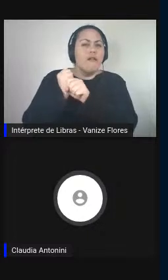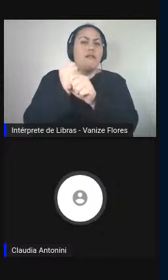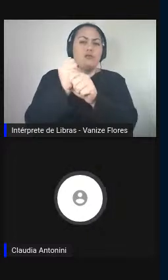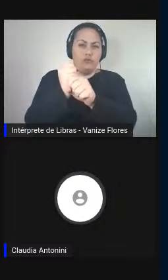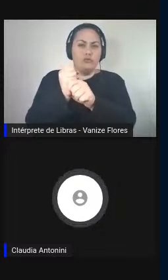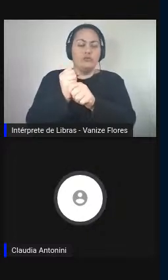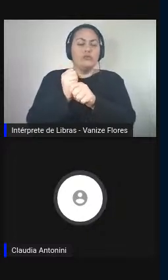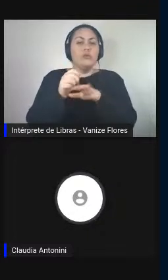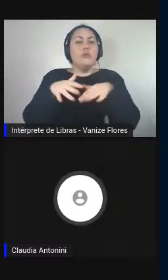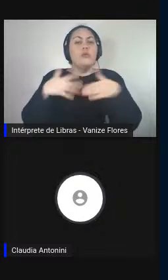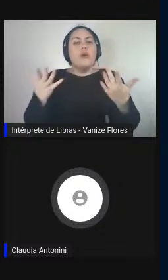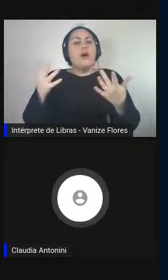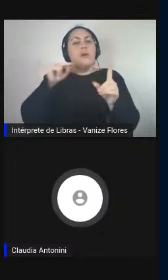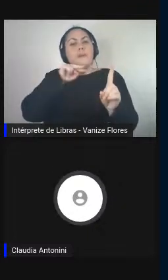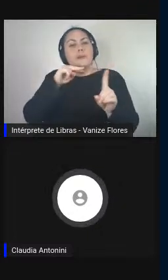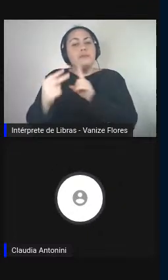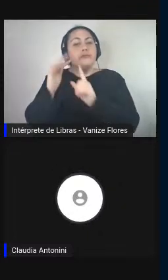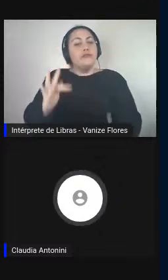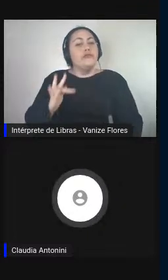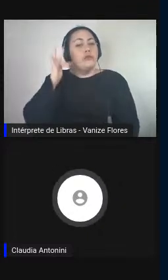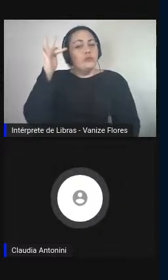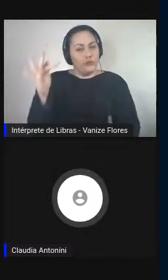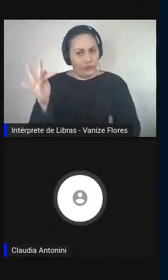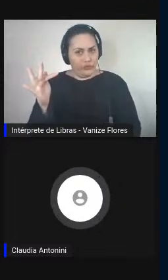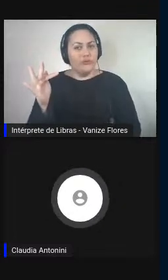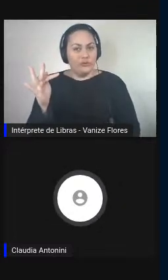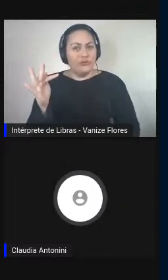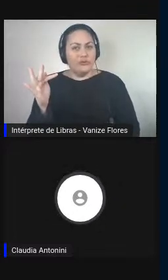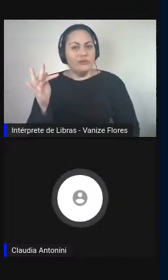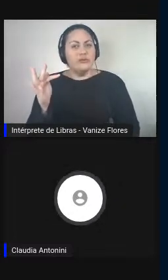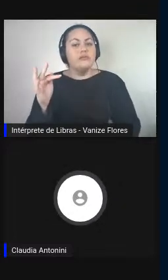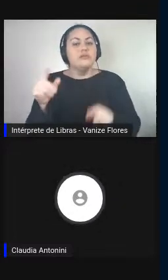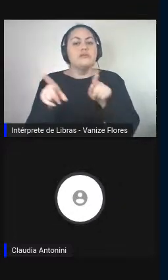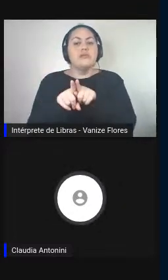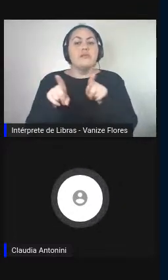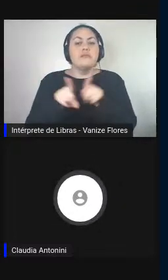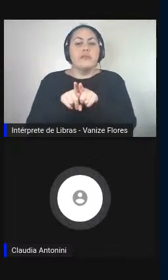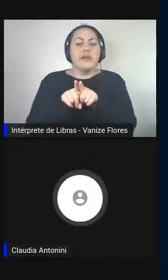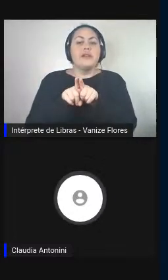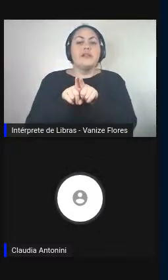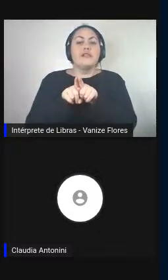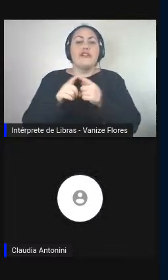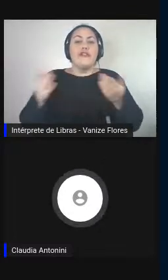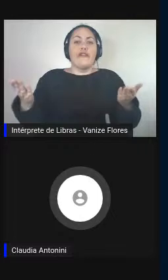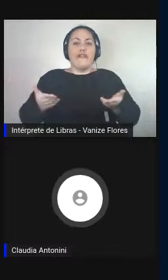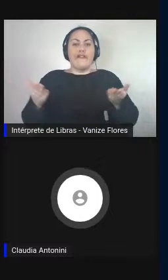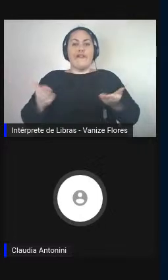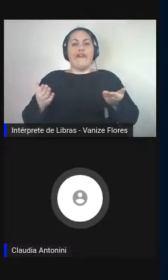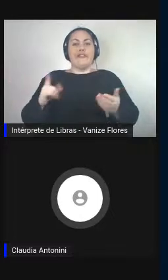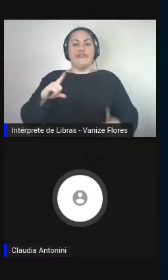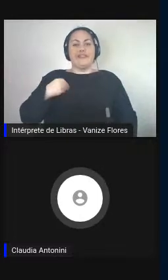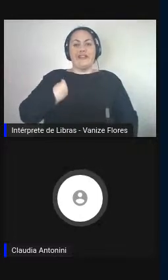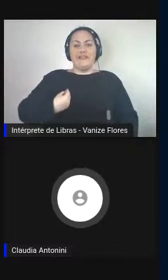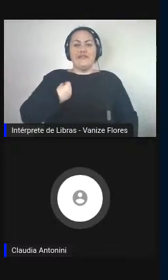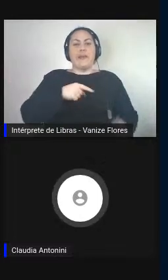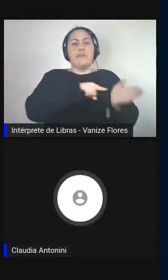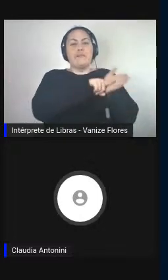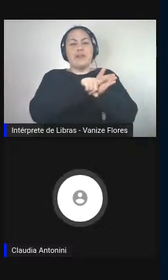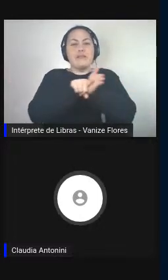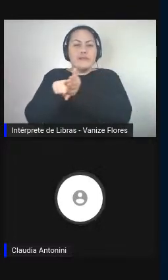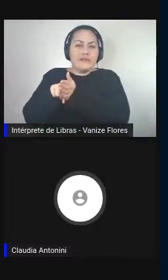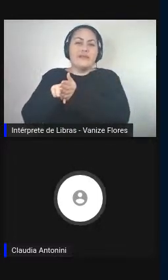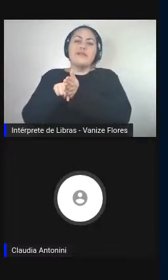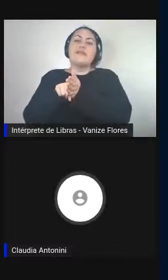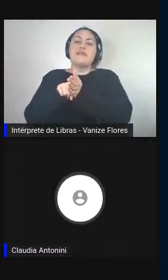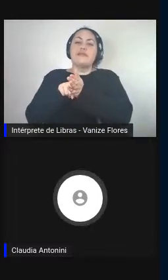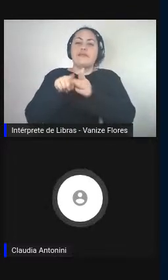serão as perspectivas futuras e o que nos fala, neste momento, a pesquisa em um âmbito muito específico,